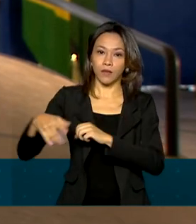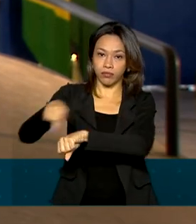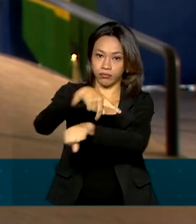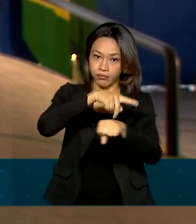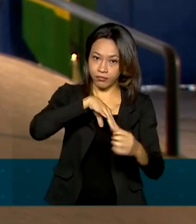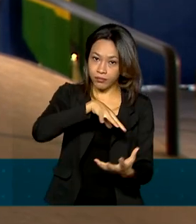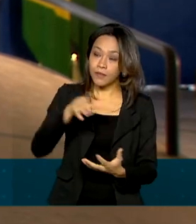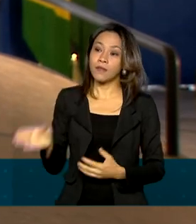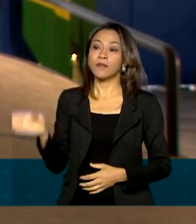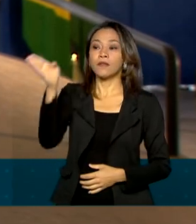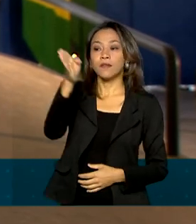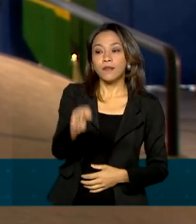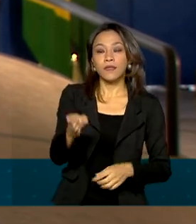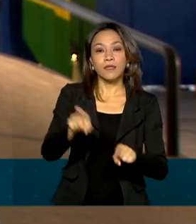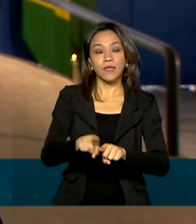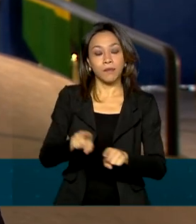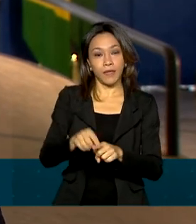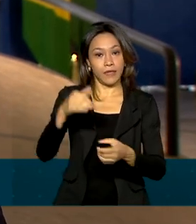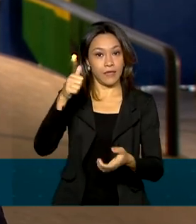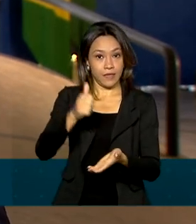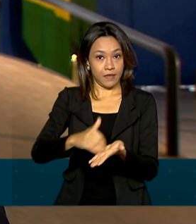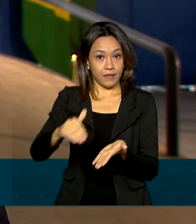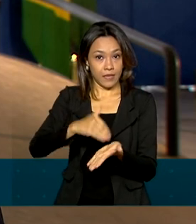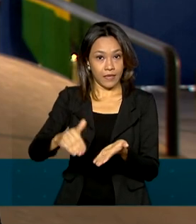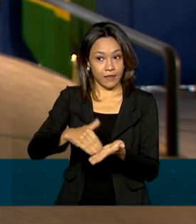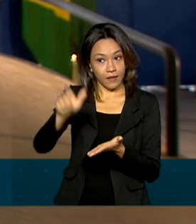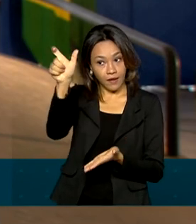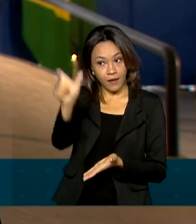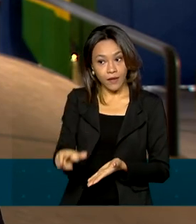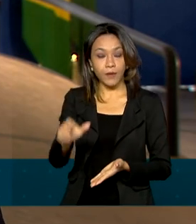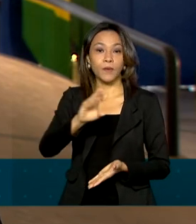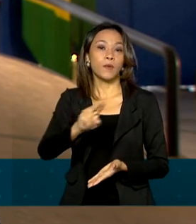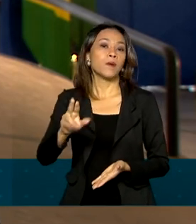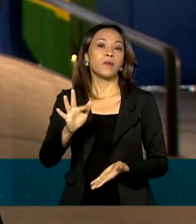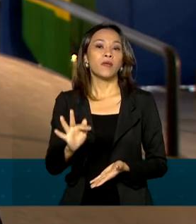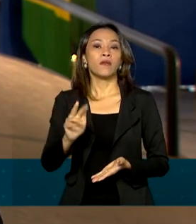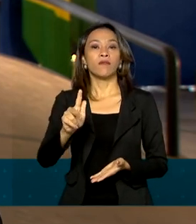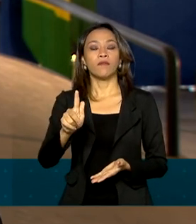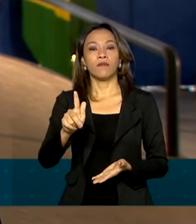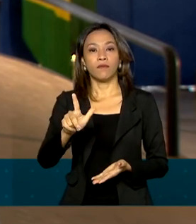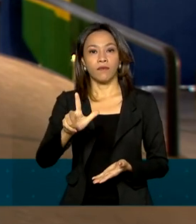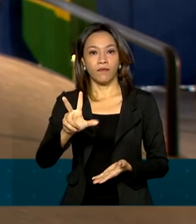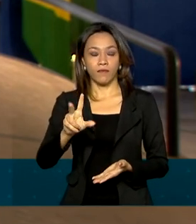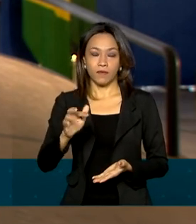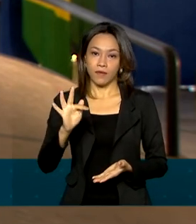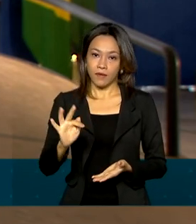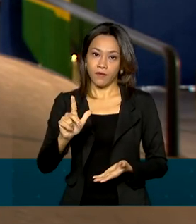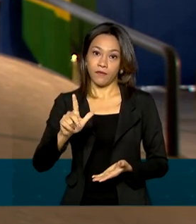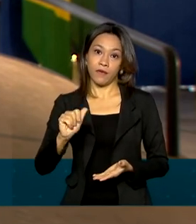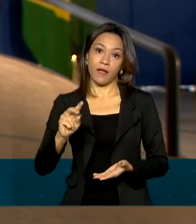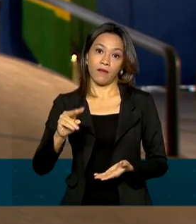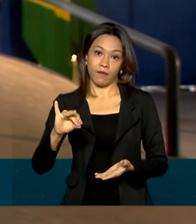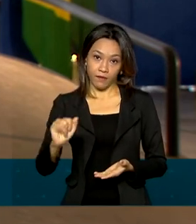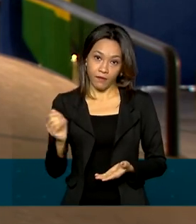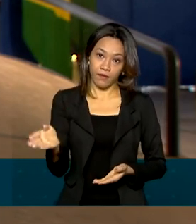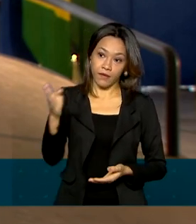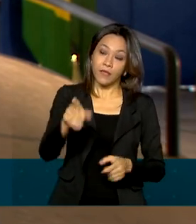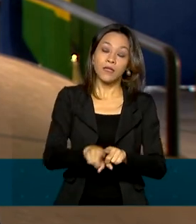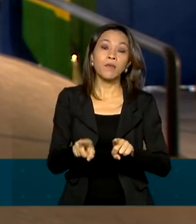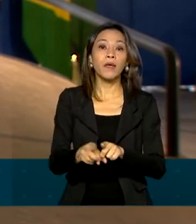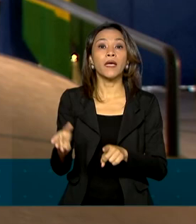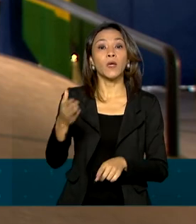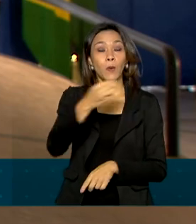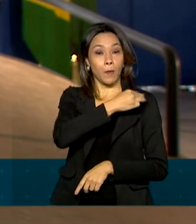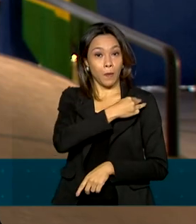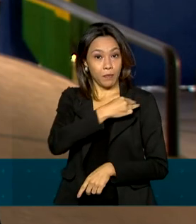Alberto França, e a ministra da Secretaria de Governo, Flávia Arruda. O ministro da Saúde, Marcelo Queiroga, também será